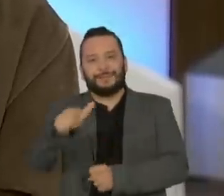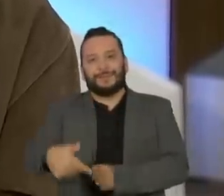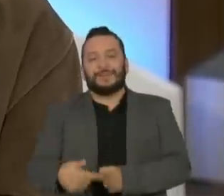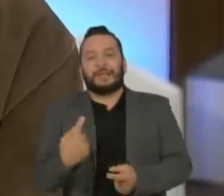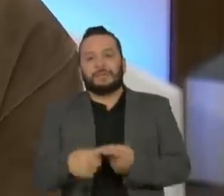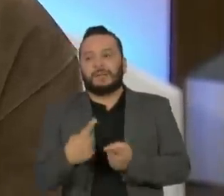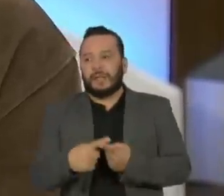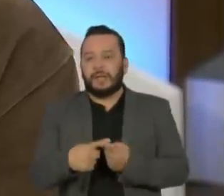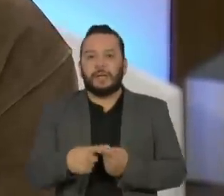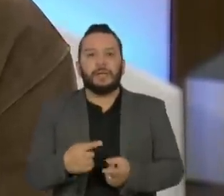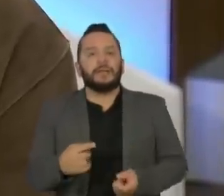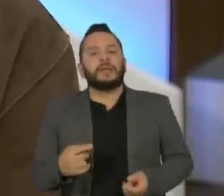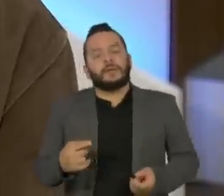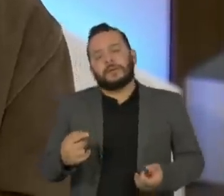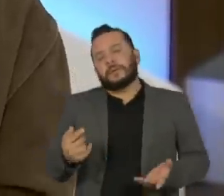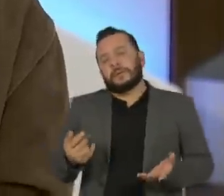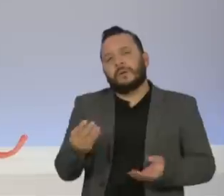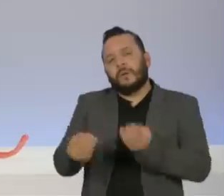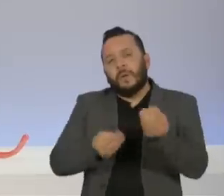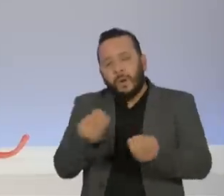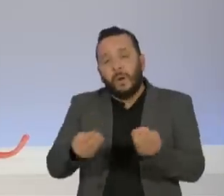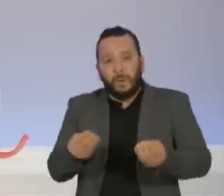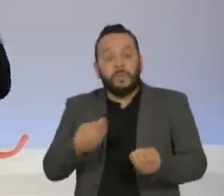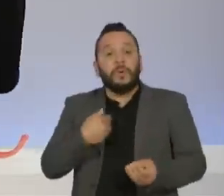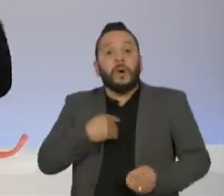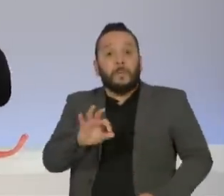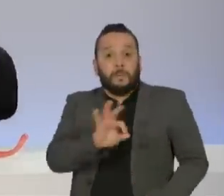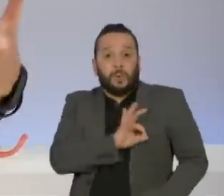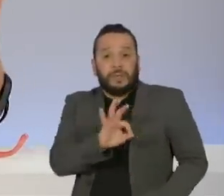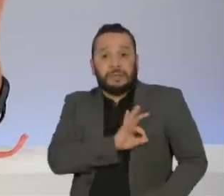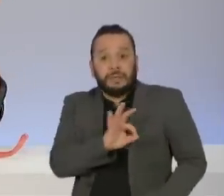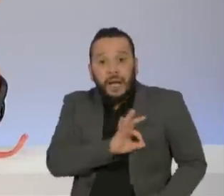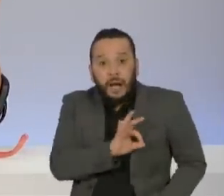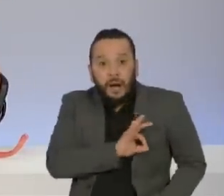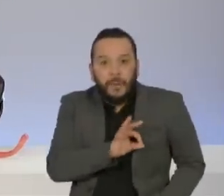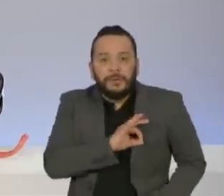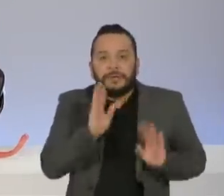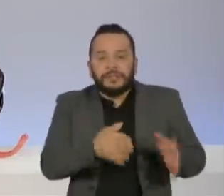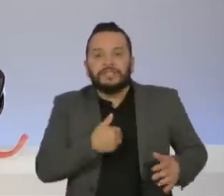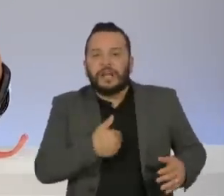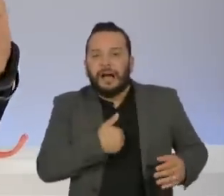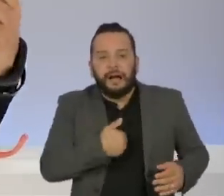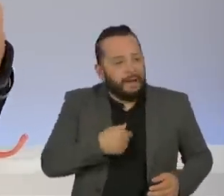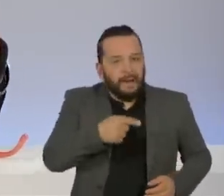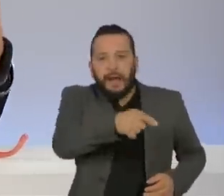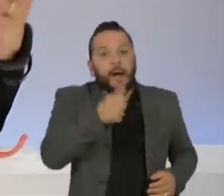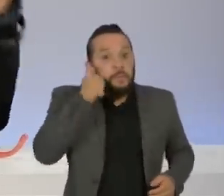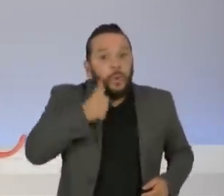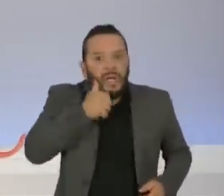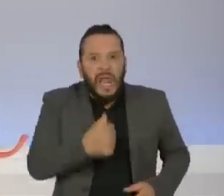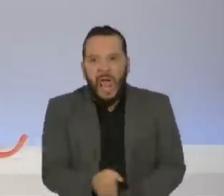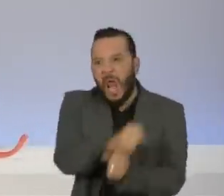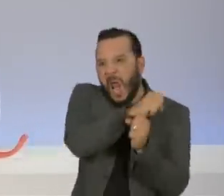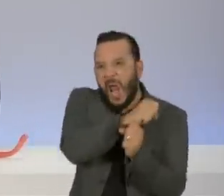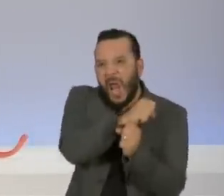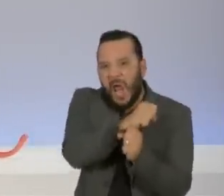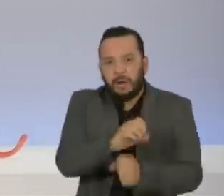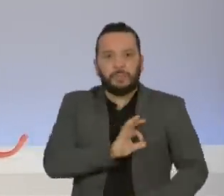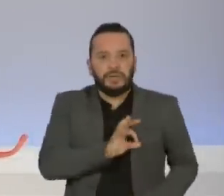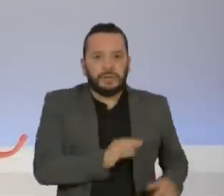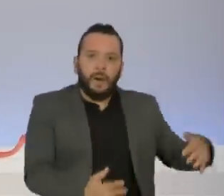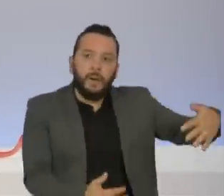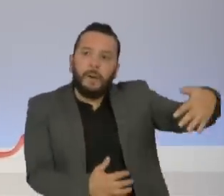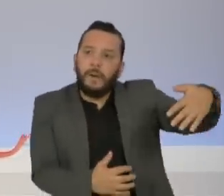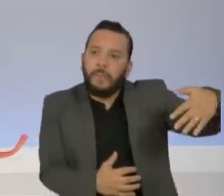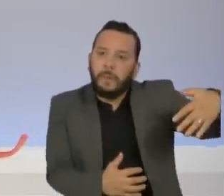policiais abraçando mulheres com taco de beisebol escrito Rivotril e bombardeando manifestantes que estavam lá numa campanha antifascista e pró